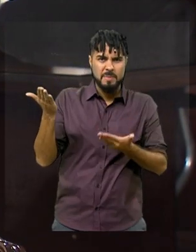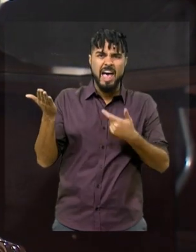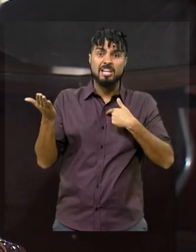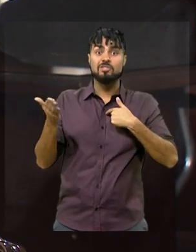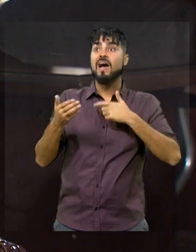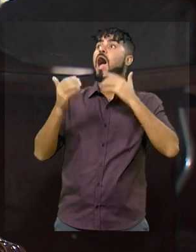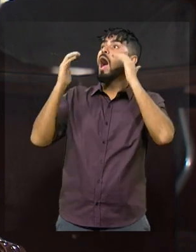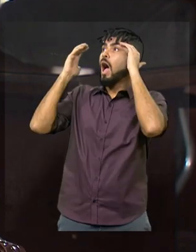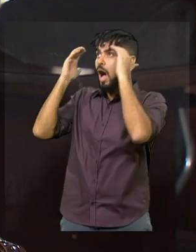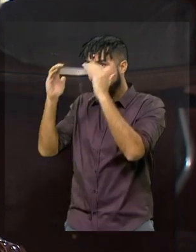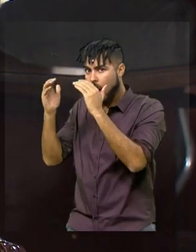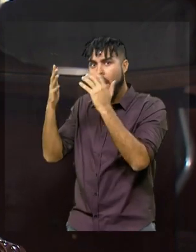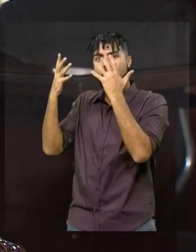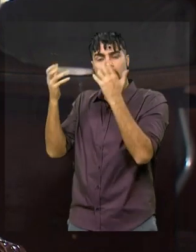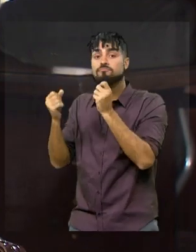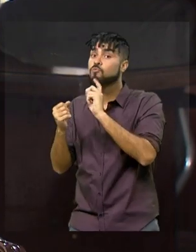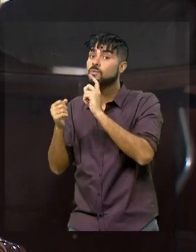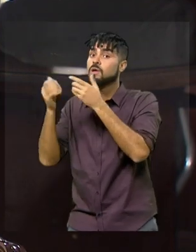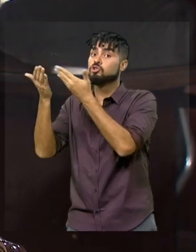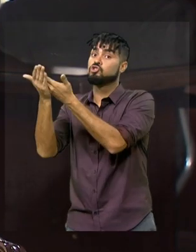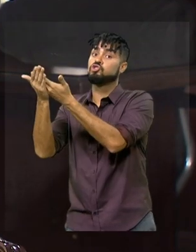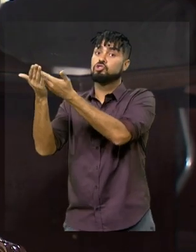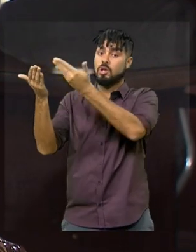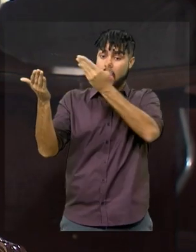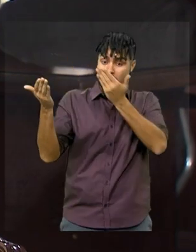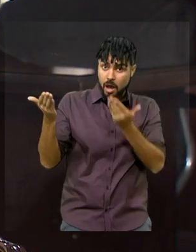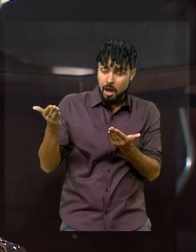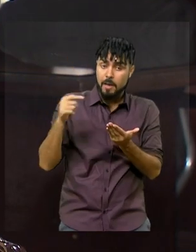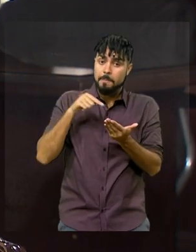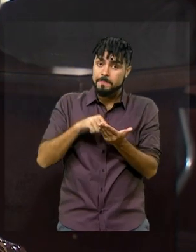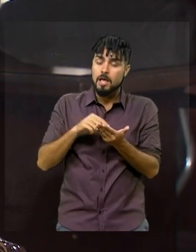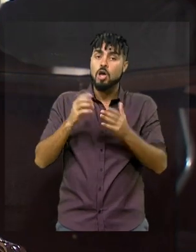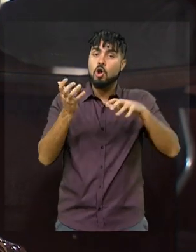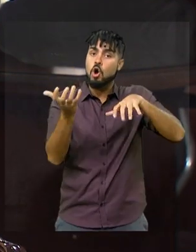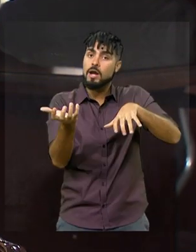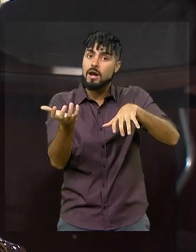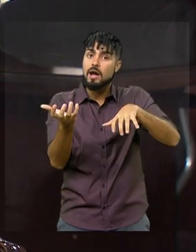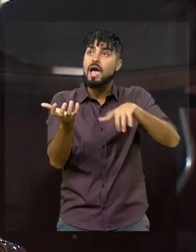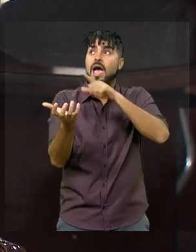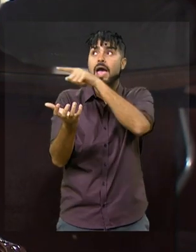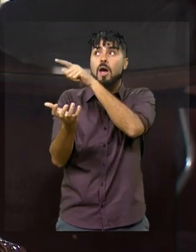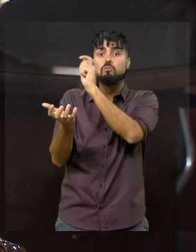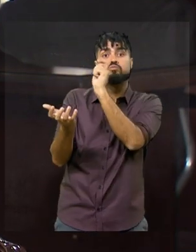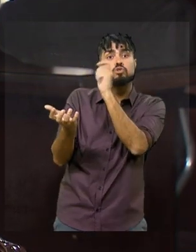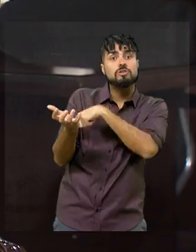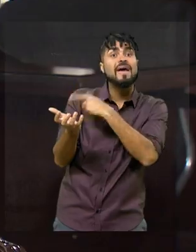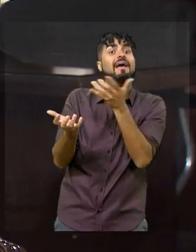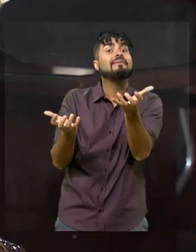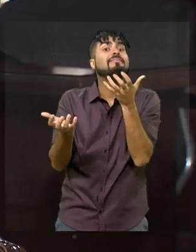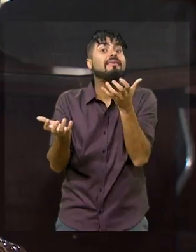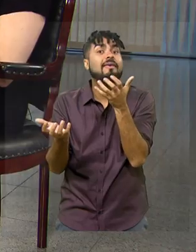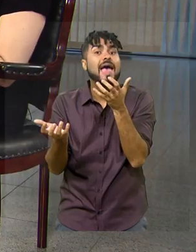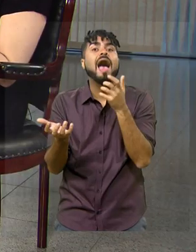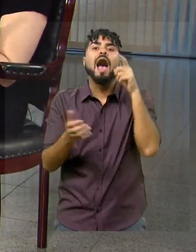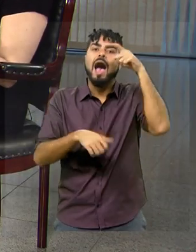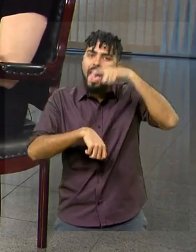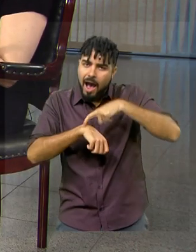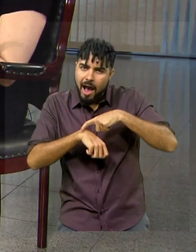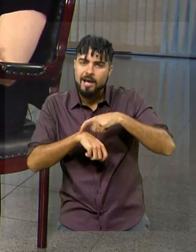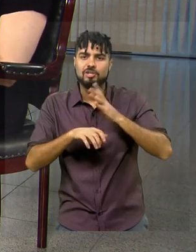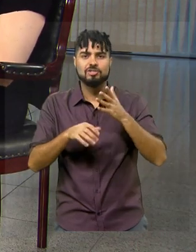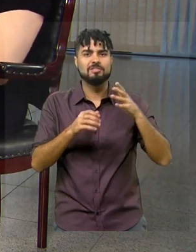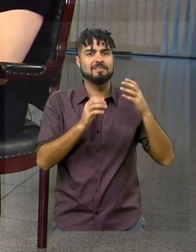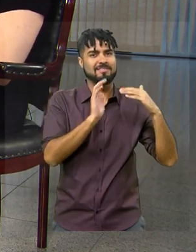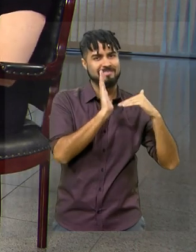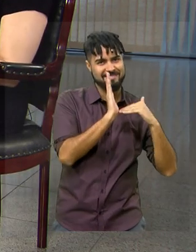Significa que, ao chegar no Congresso, é uma sinalização do que é possível e qual reforma, a princípio, o governo quer. E aí sim, tanto a